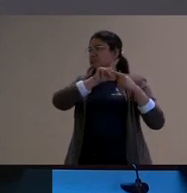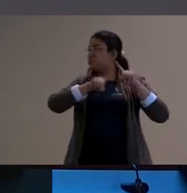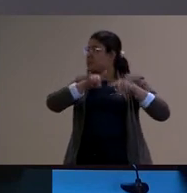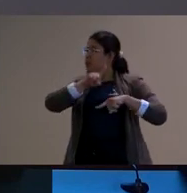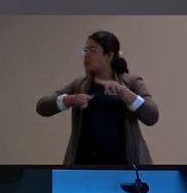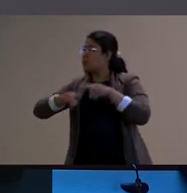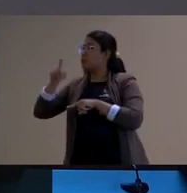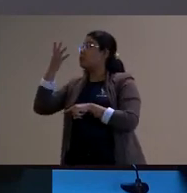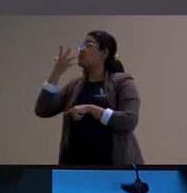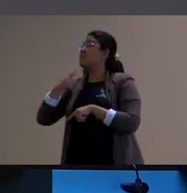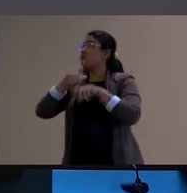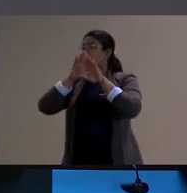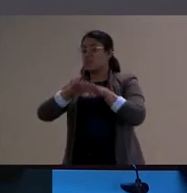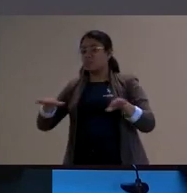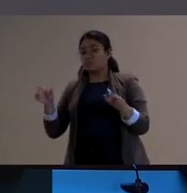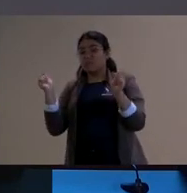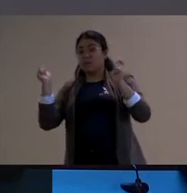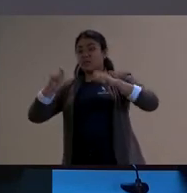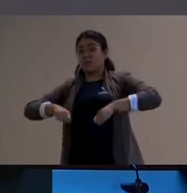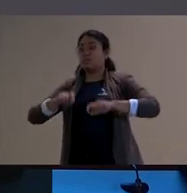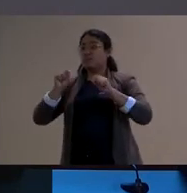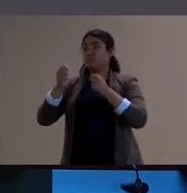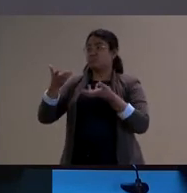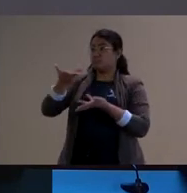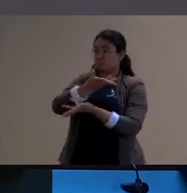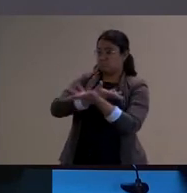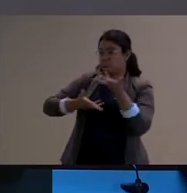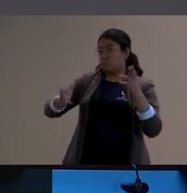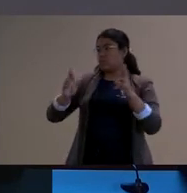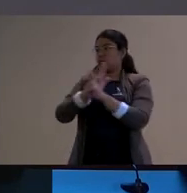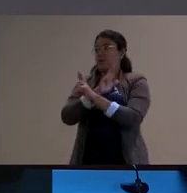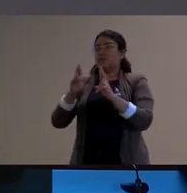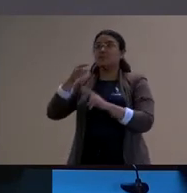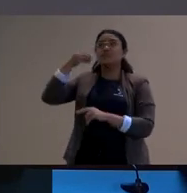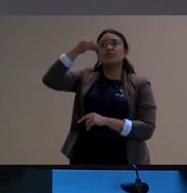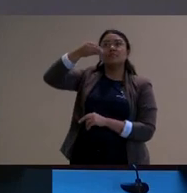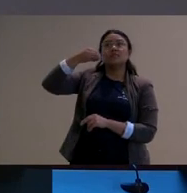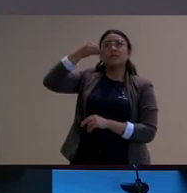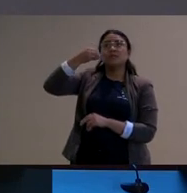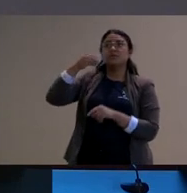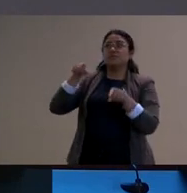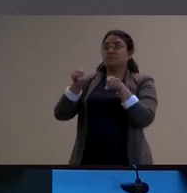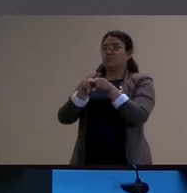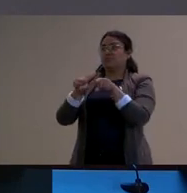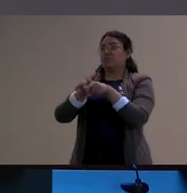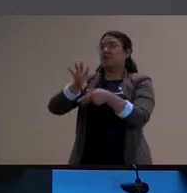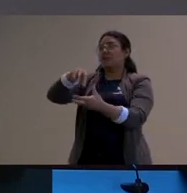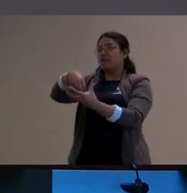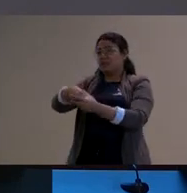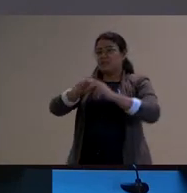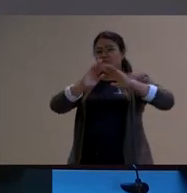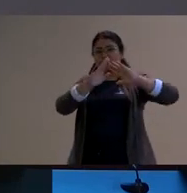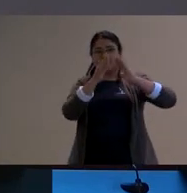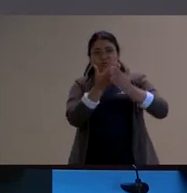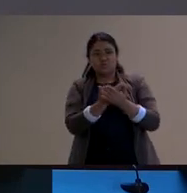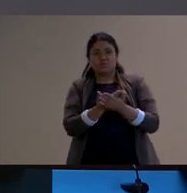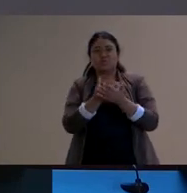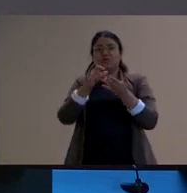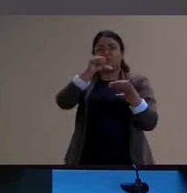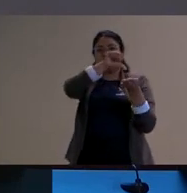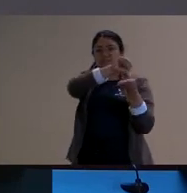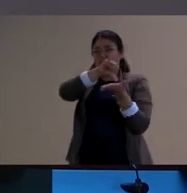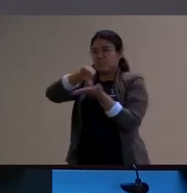possa realizar esse tipo de experiências também nas instituições educativas